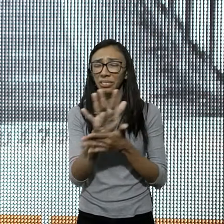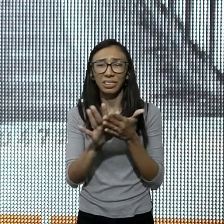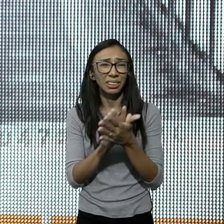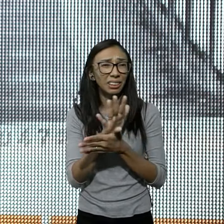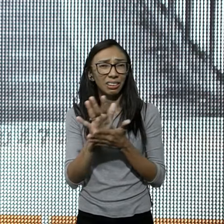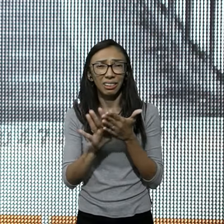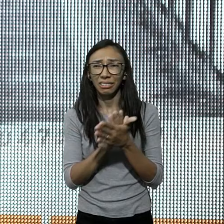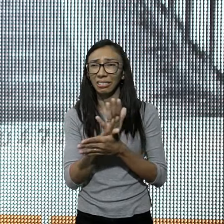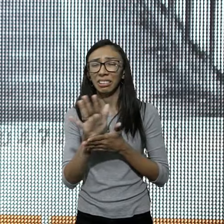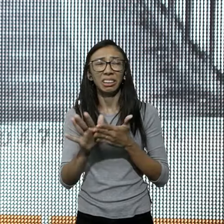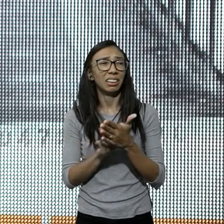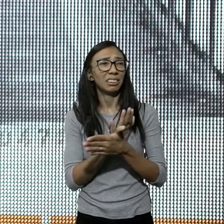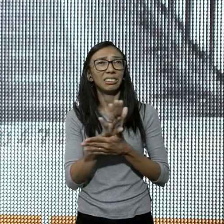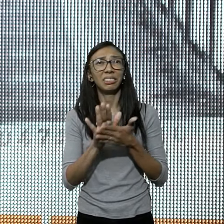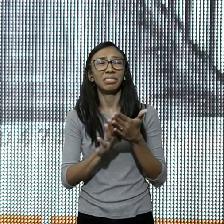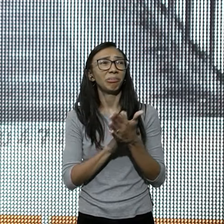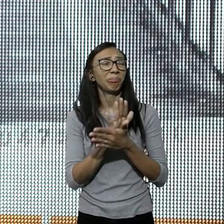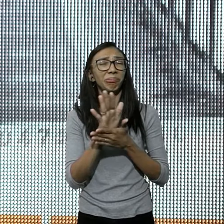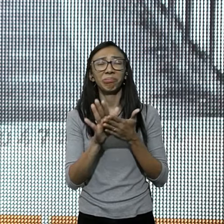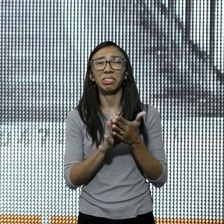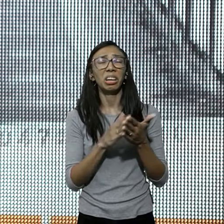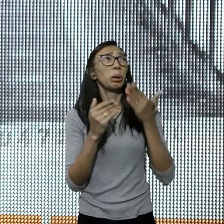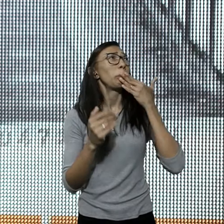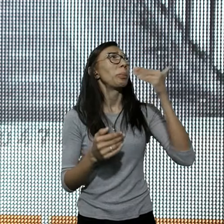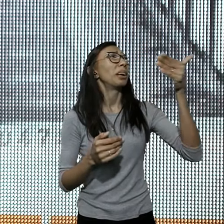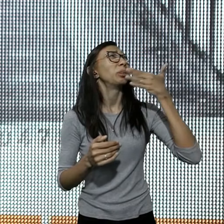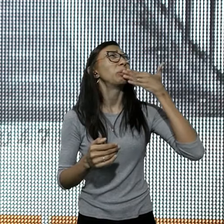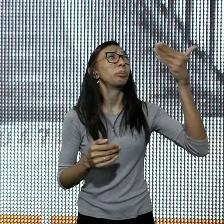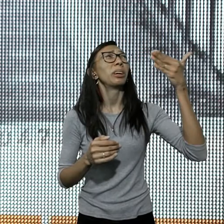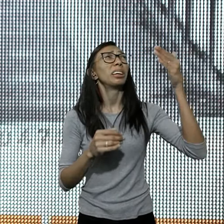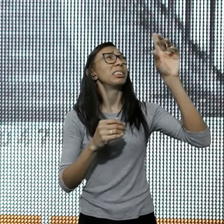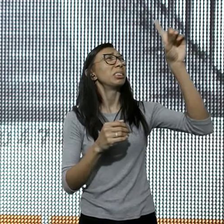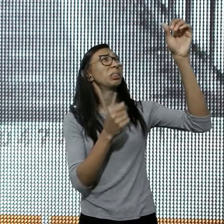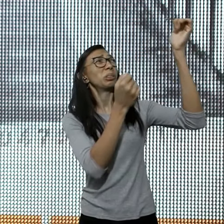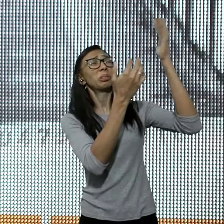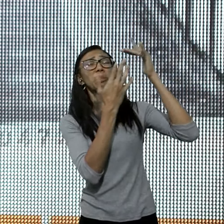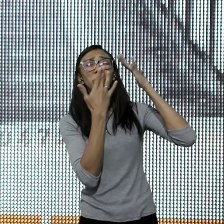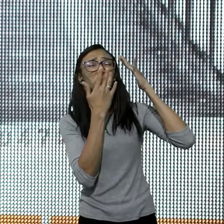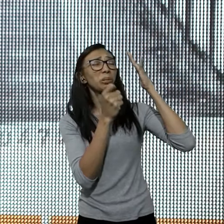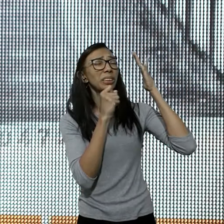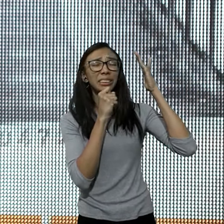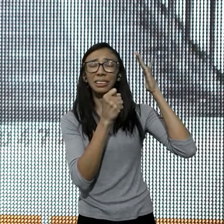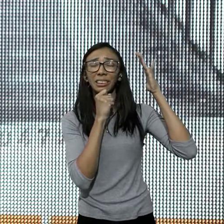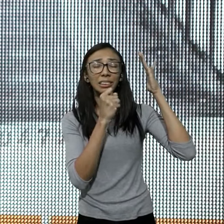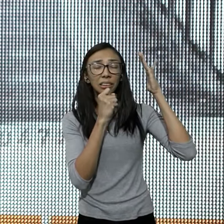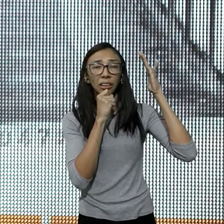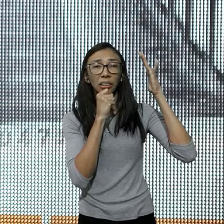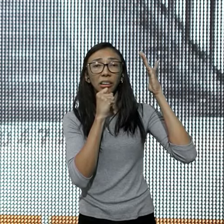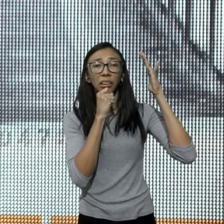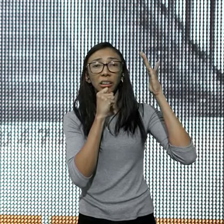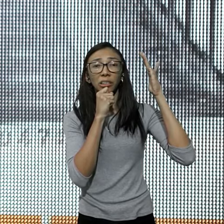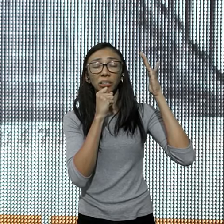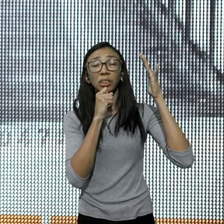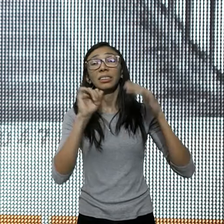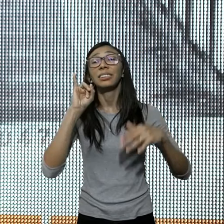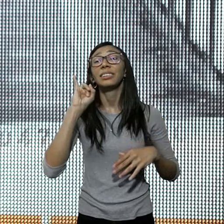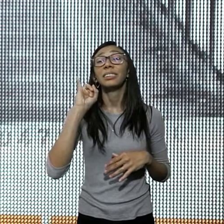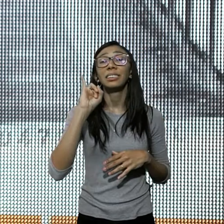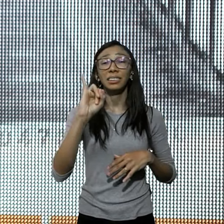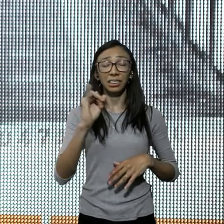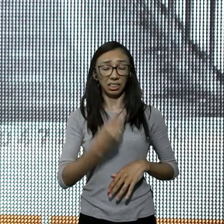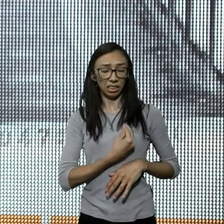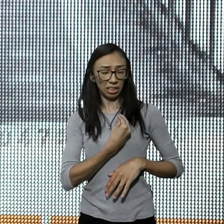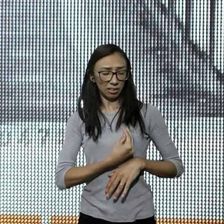ainda que as coisas, não aconteçam, exatamente do jeito, como eu planejei, ainda que a minha vida, esteja sendo